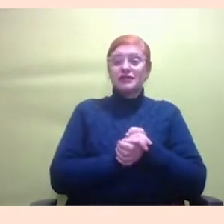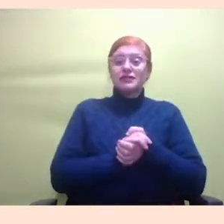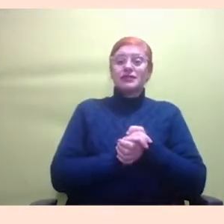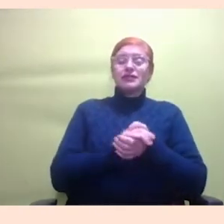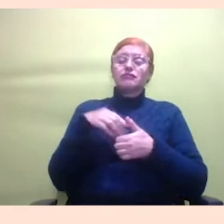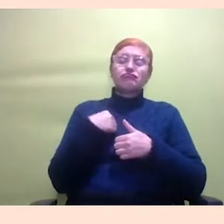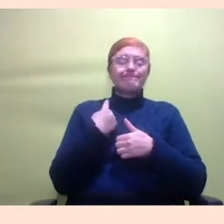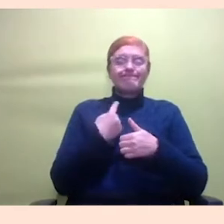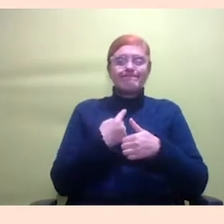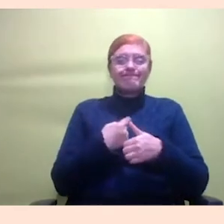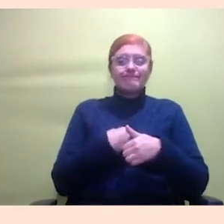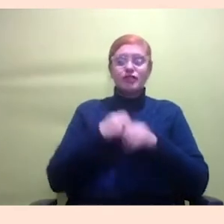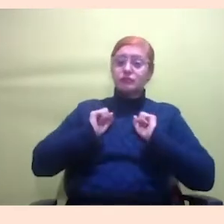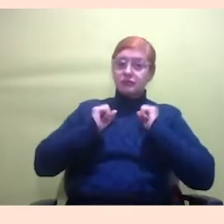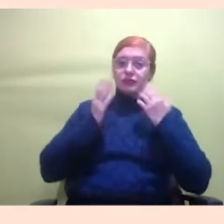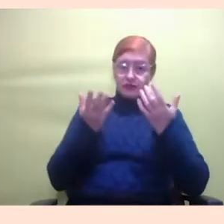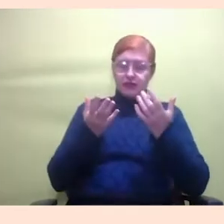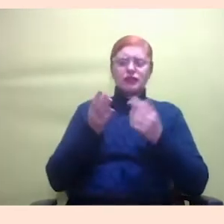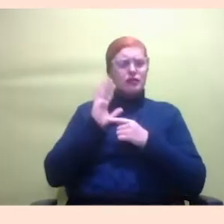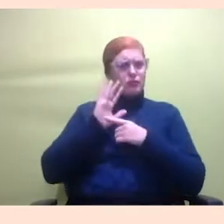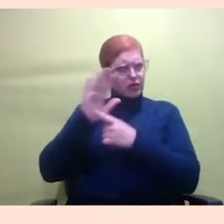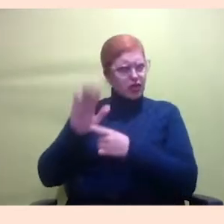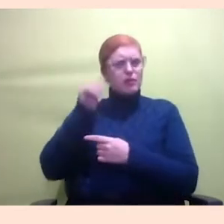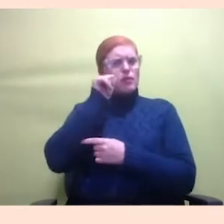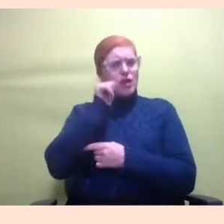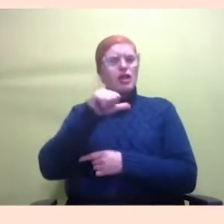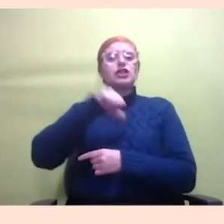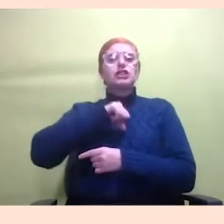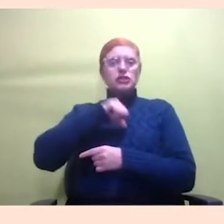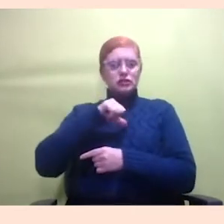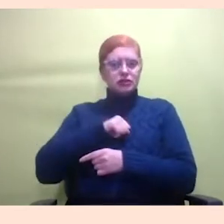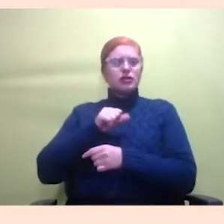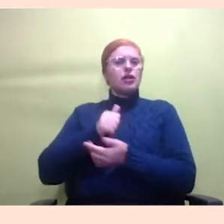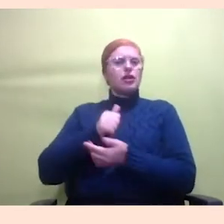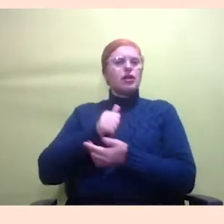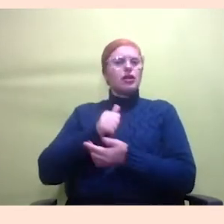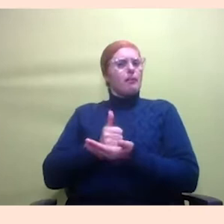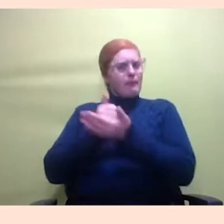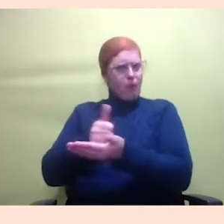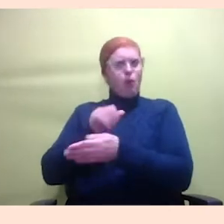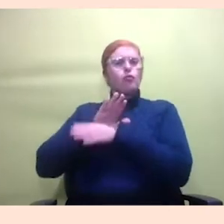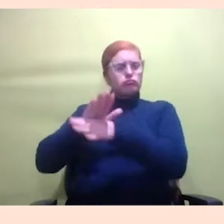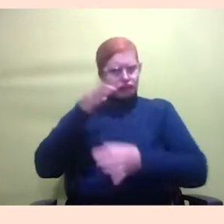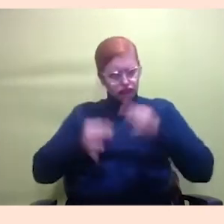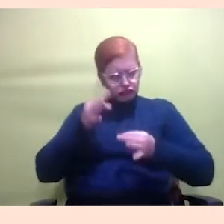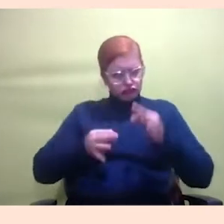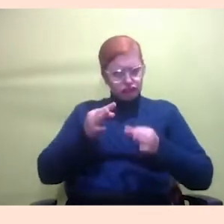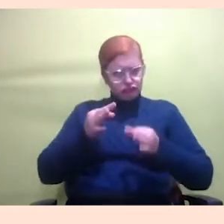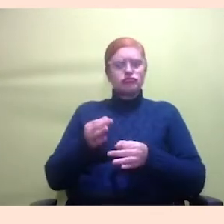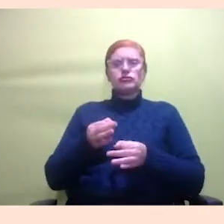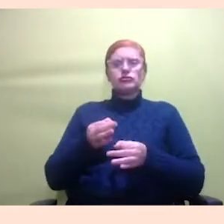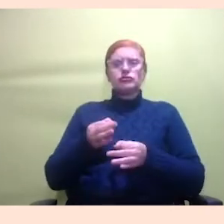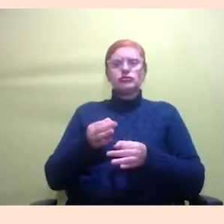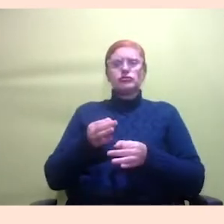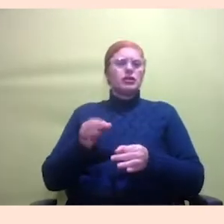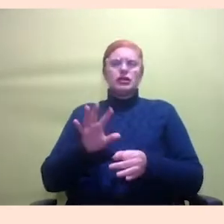nesses eventos, mostrar para as mulheres que tinham assessoria jurídica que não ia revitimizar, que não ia julgar, que não ia apontar, o objetivo era